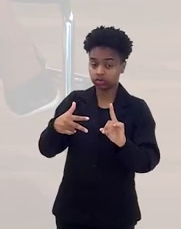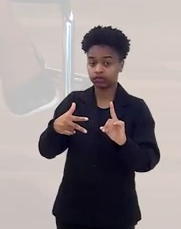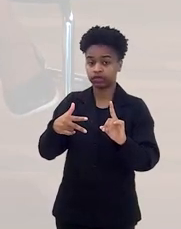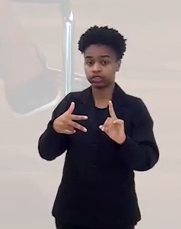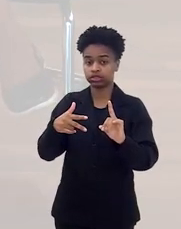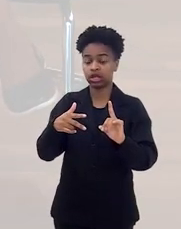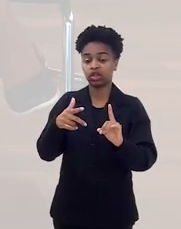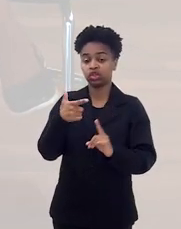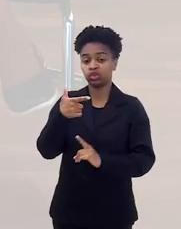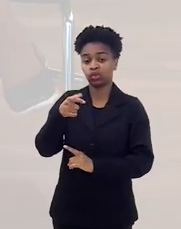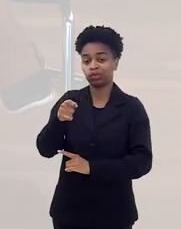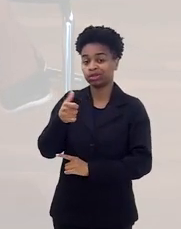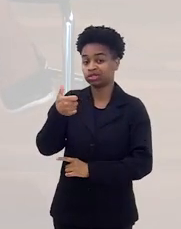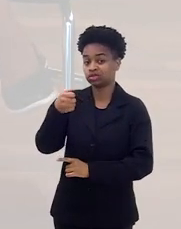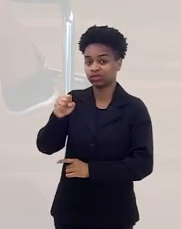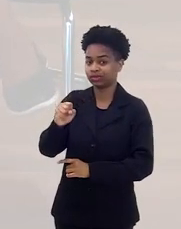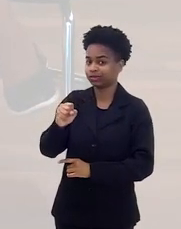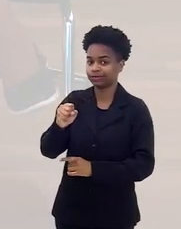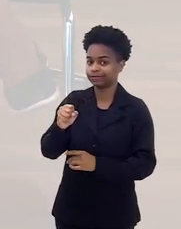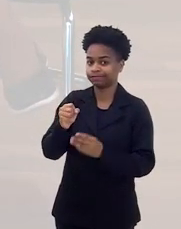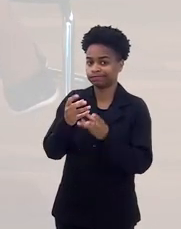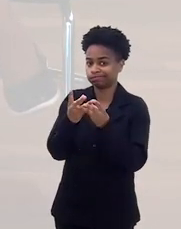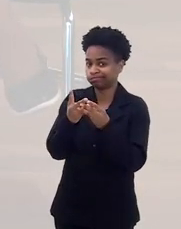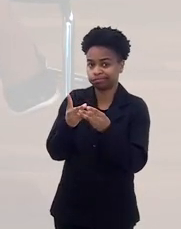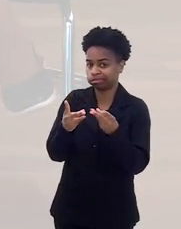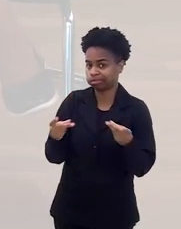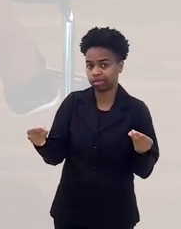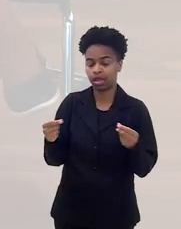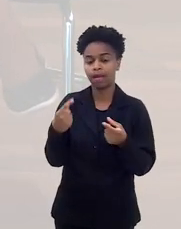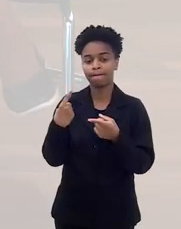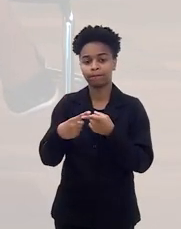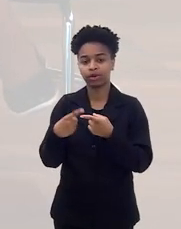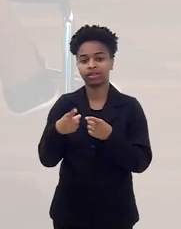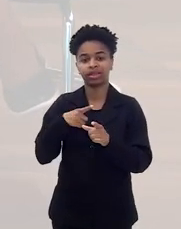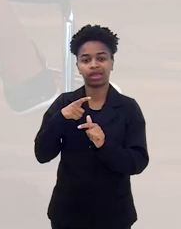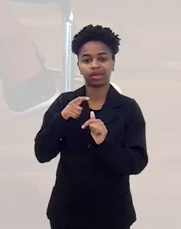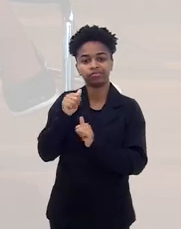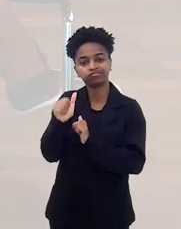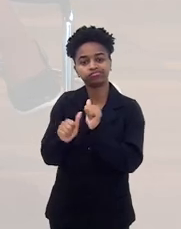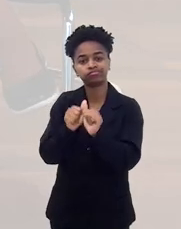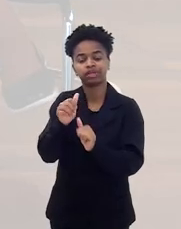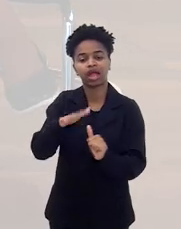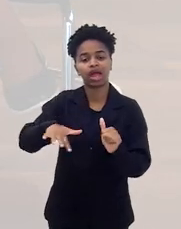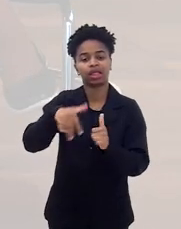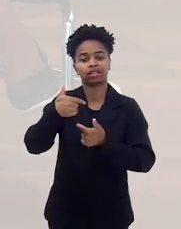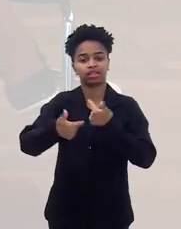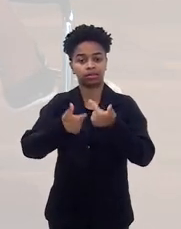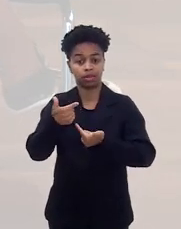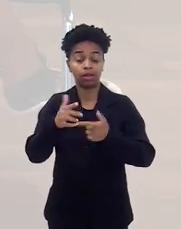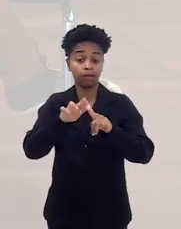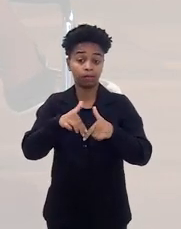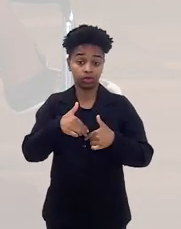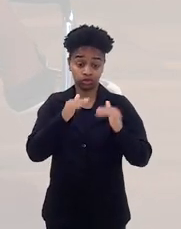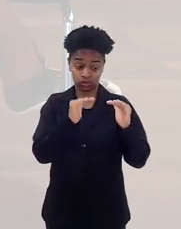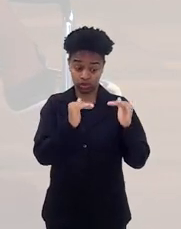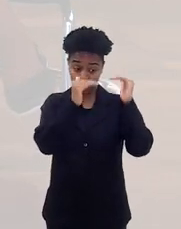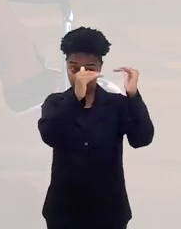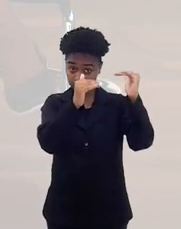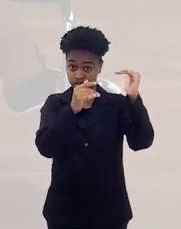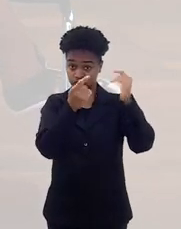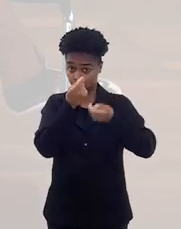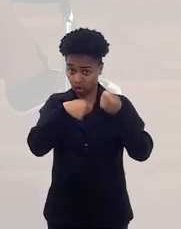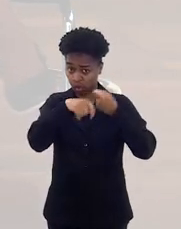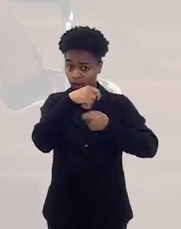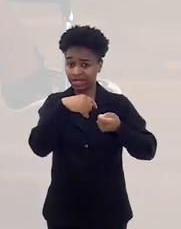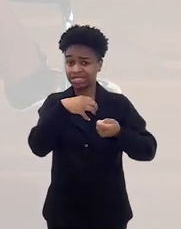desvirtuadas em 2018 com as flexibilizações que a reforma trabalhista entregou. Muito por conta dessa elite econômica ter